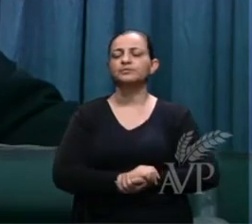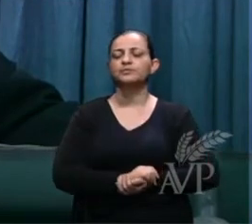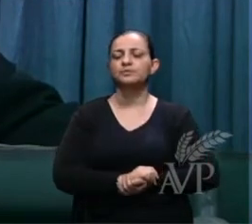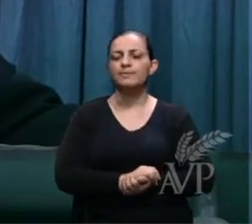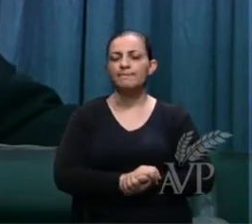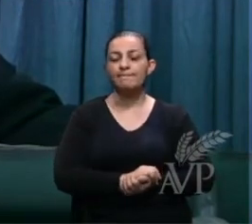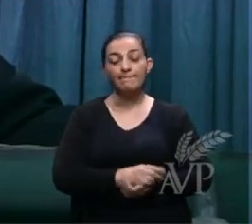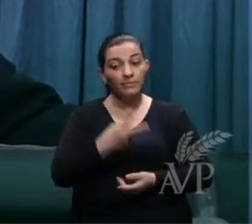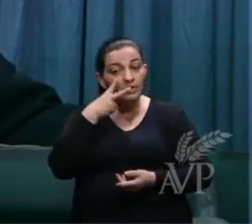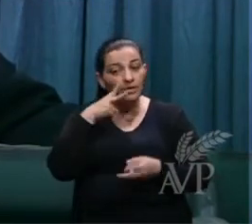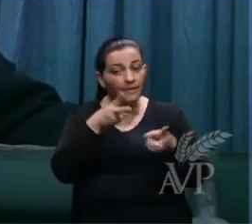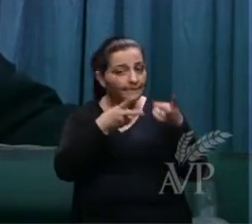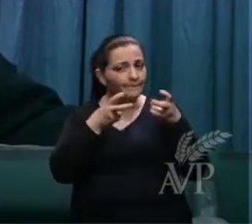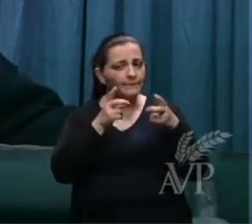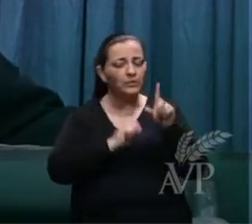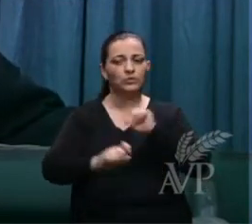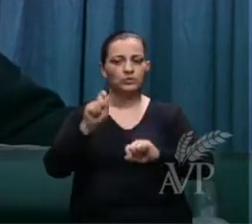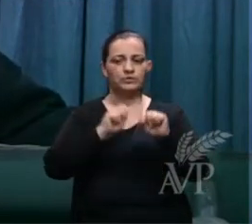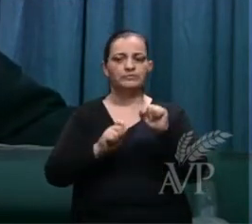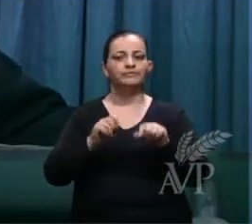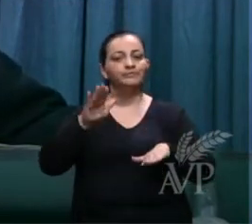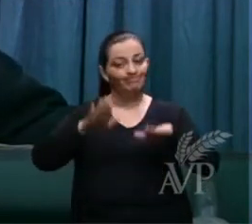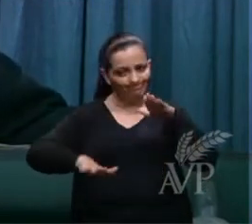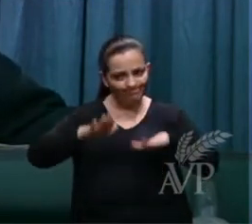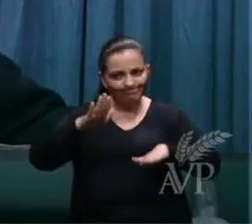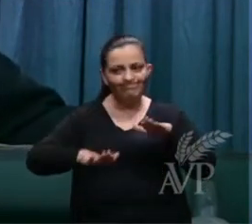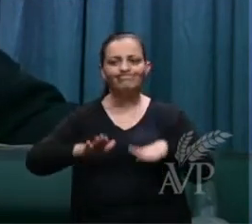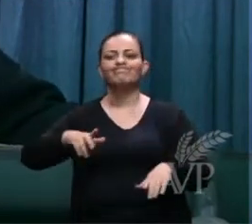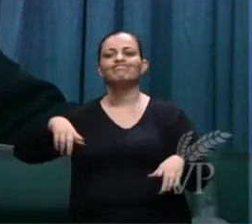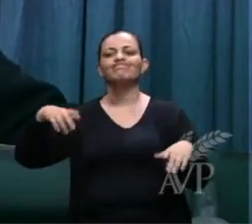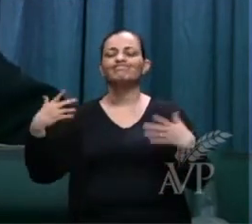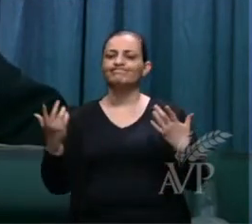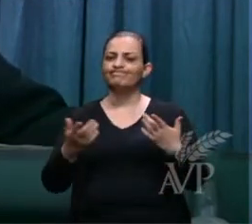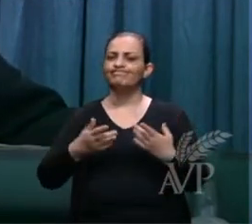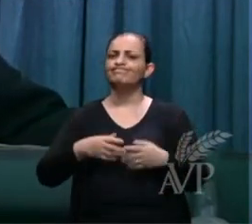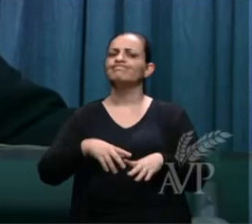e veja que às vezes o chicote pega a correção